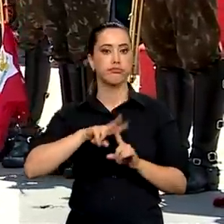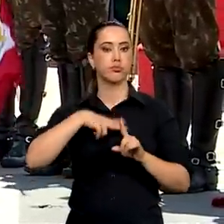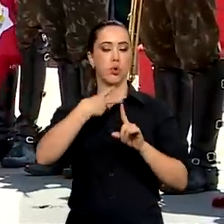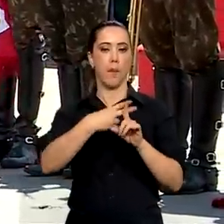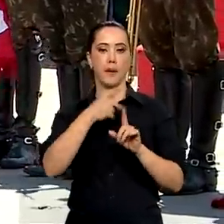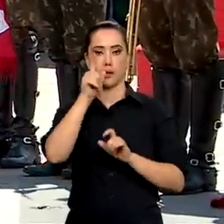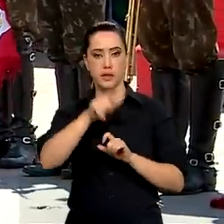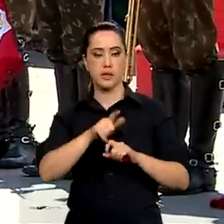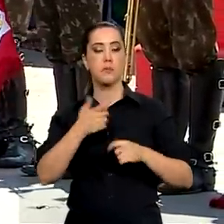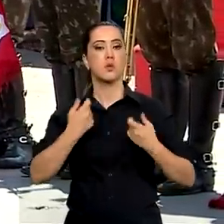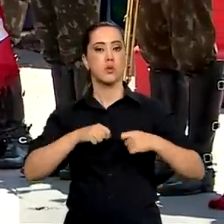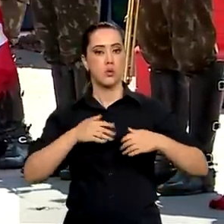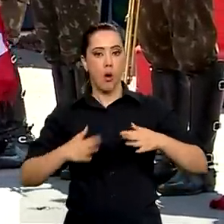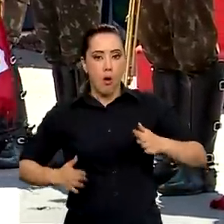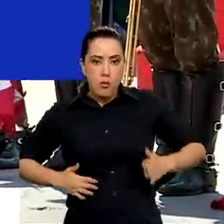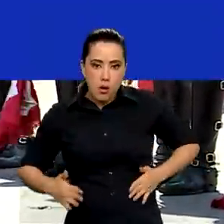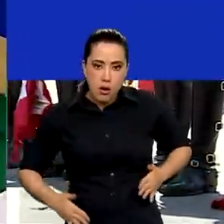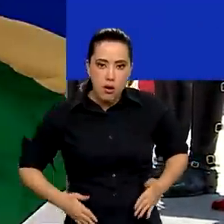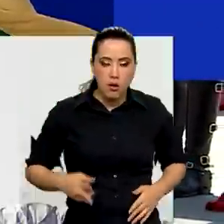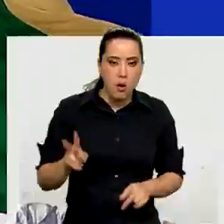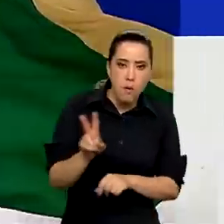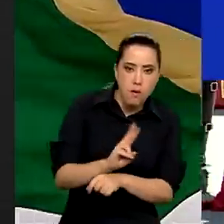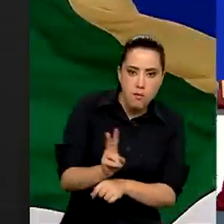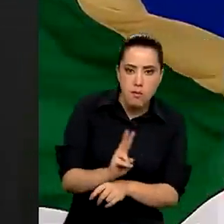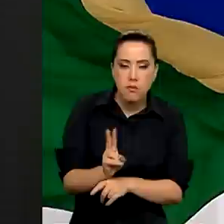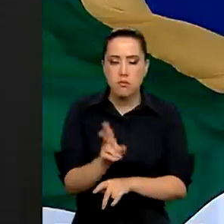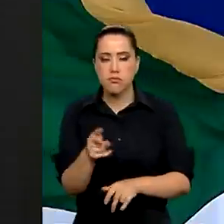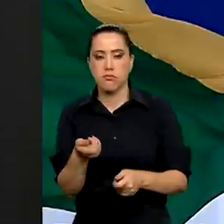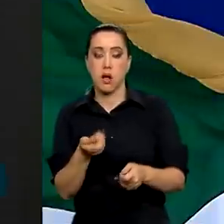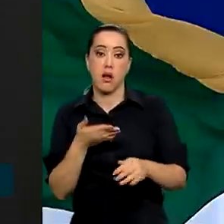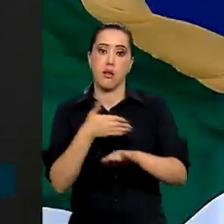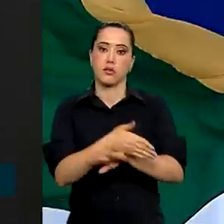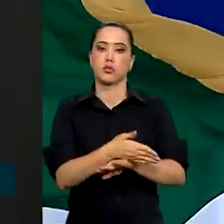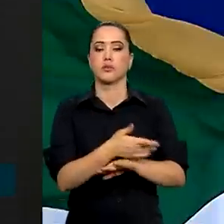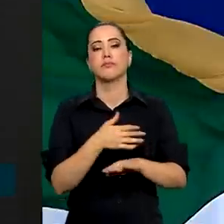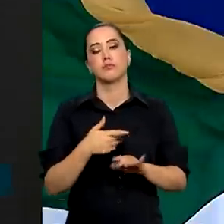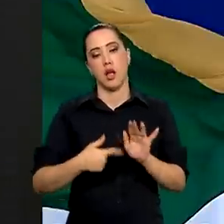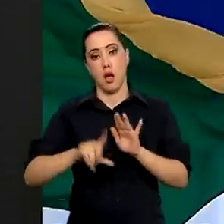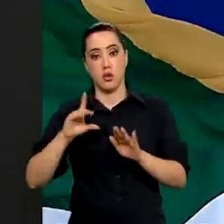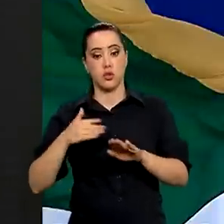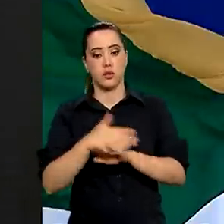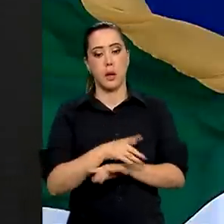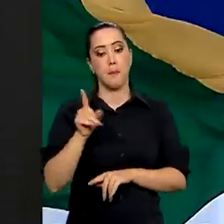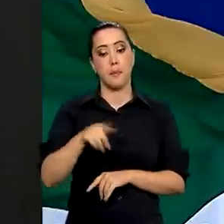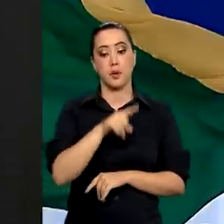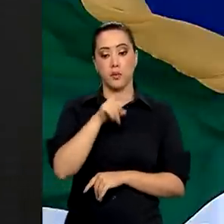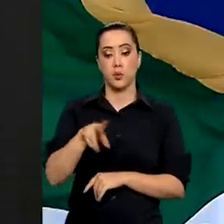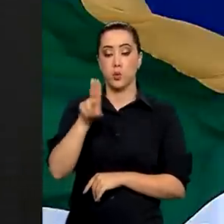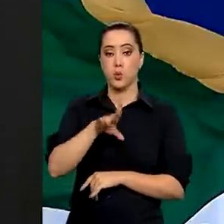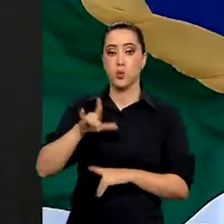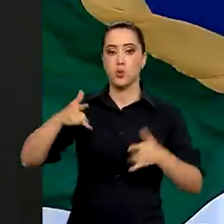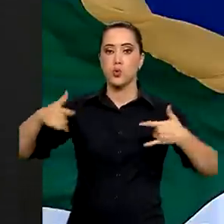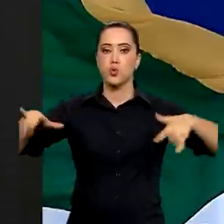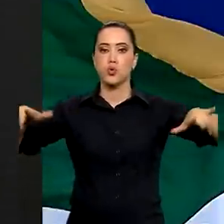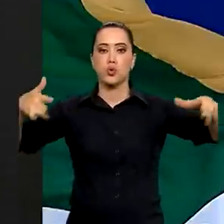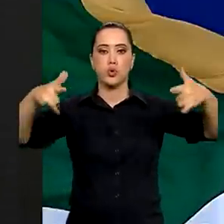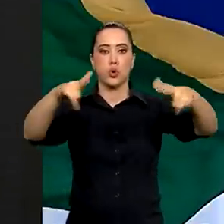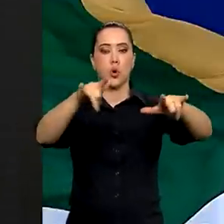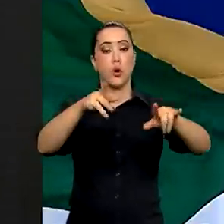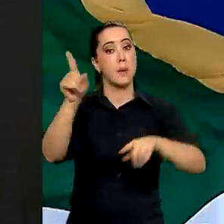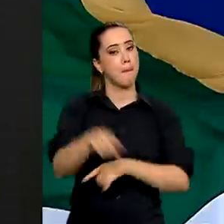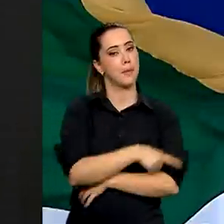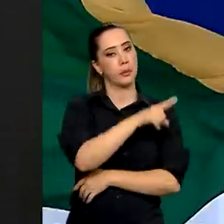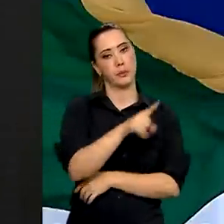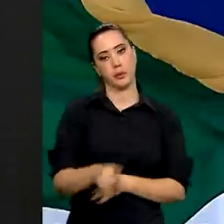os visitantes passarão por revista antes de poder circular na esplanada. Estão proibidos os drones em todo o espaço aéreo